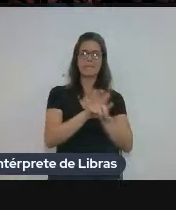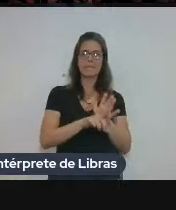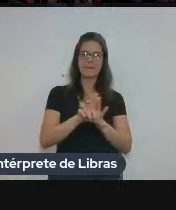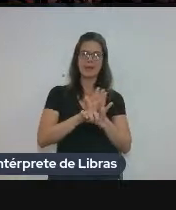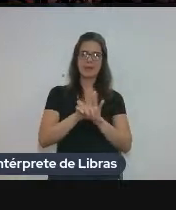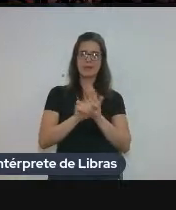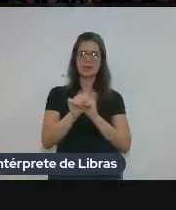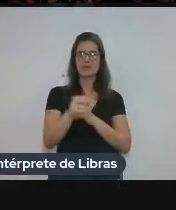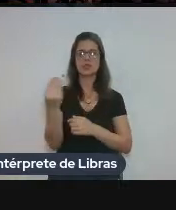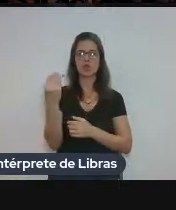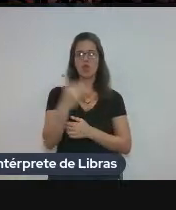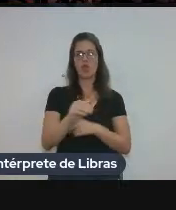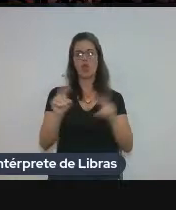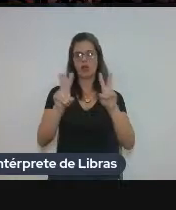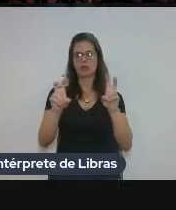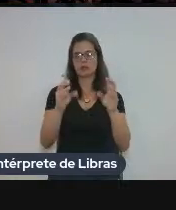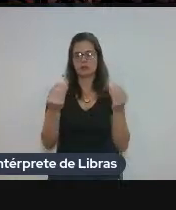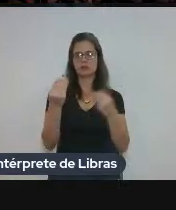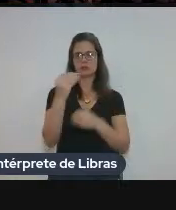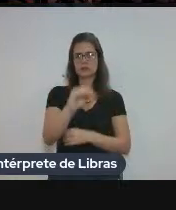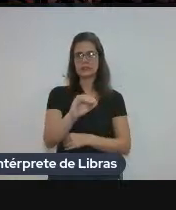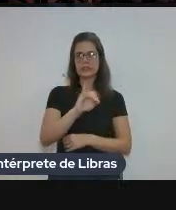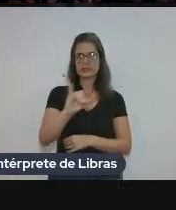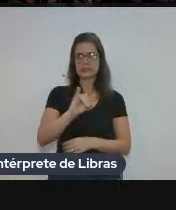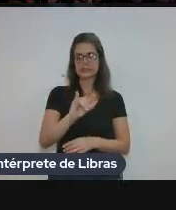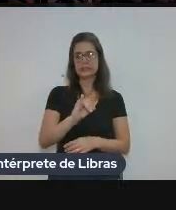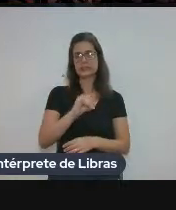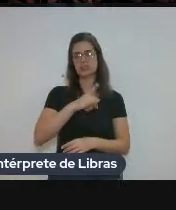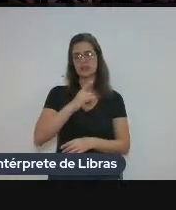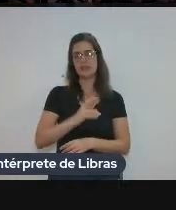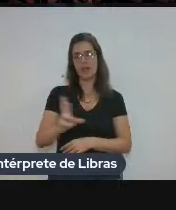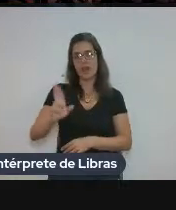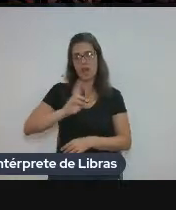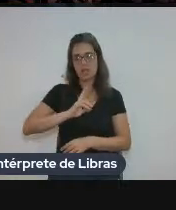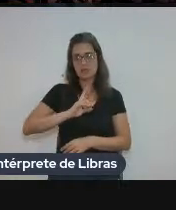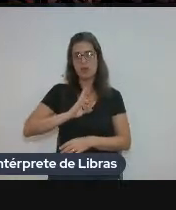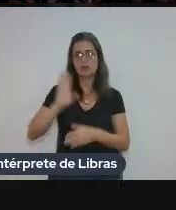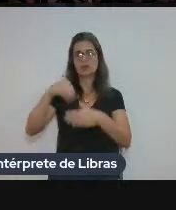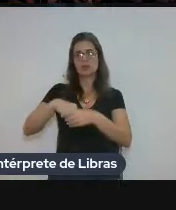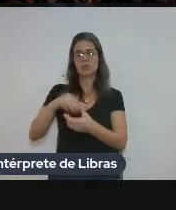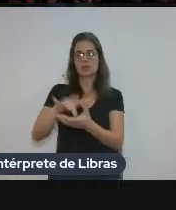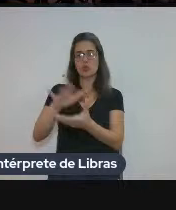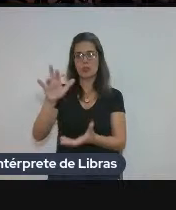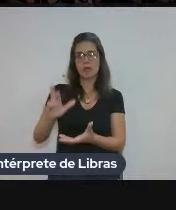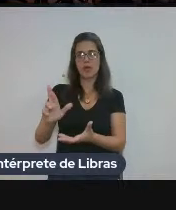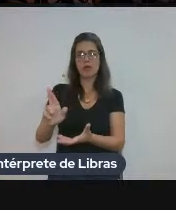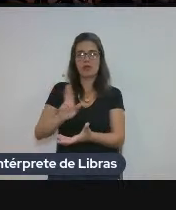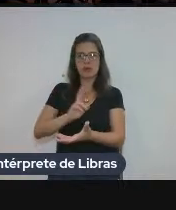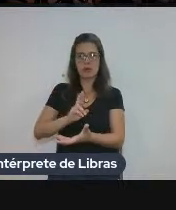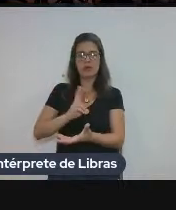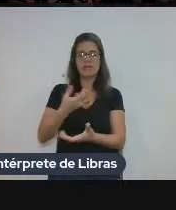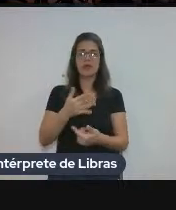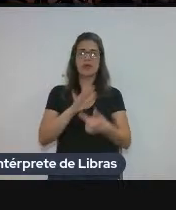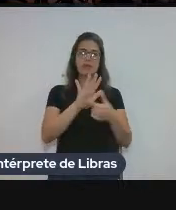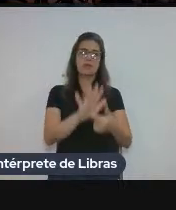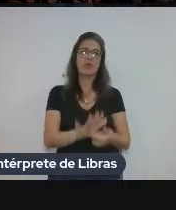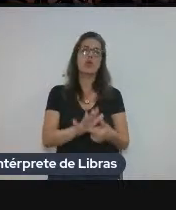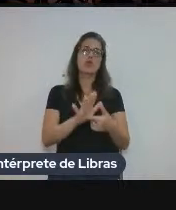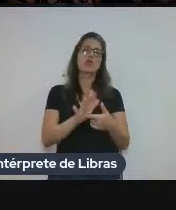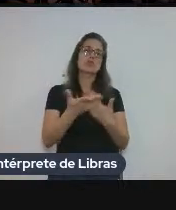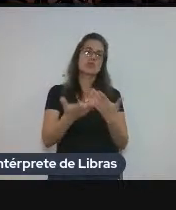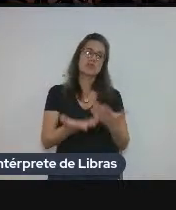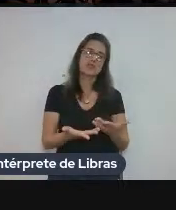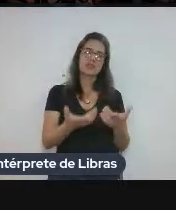digita uma expressão e você pode buscar. Se ela existir dentro do banco de dados, ele vai retornar as que mais se